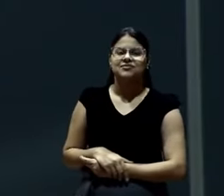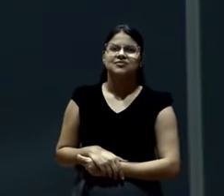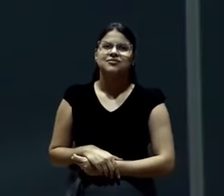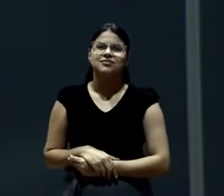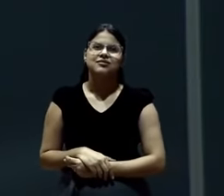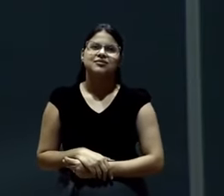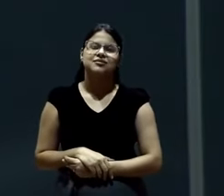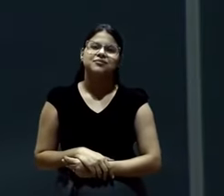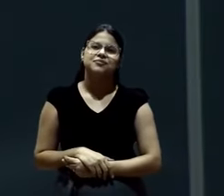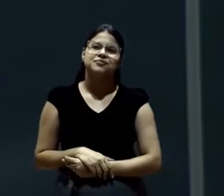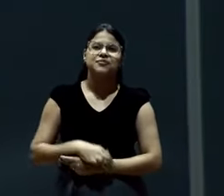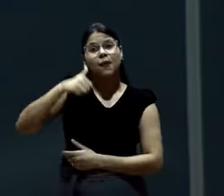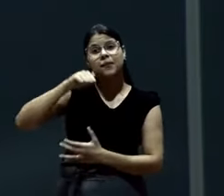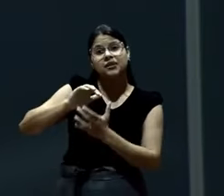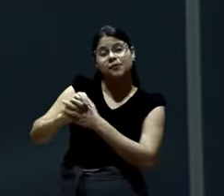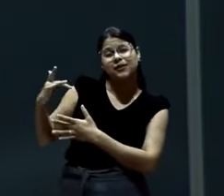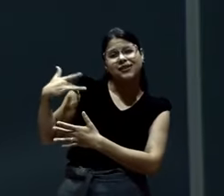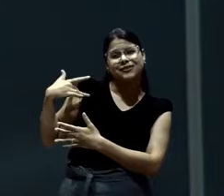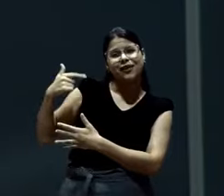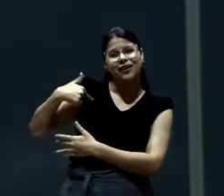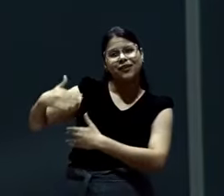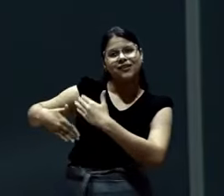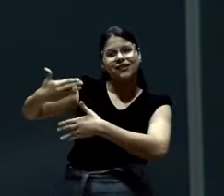Mas elas são especiais e melhoram a gente.